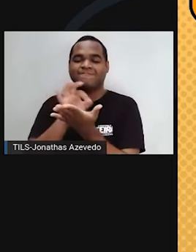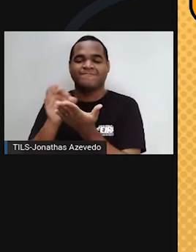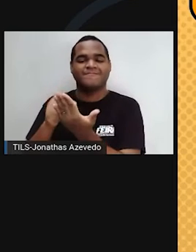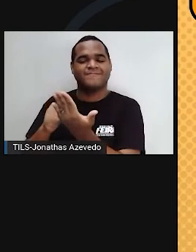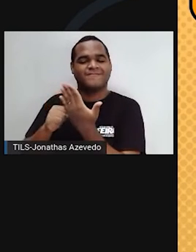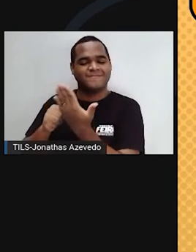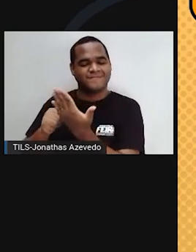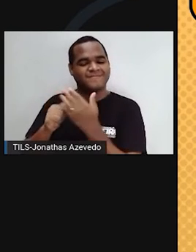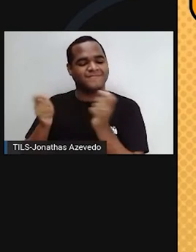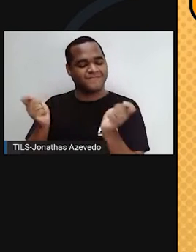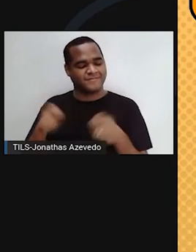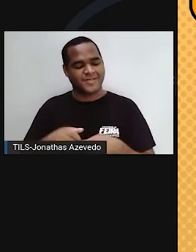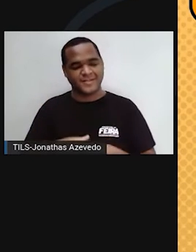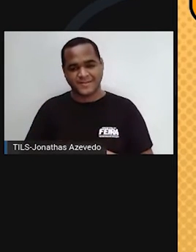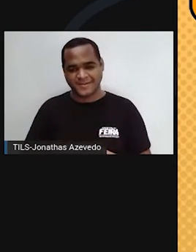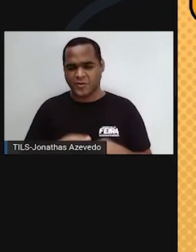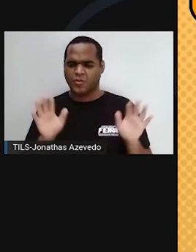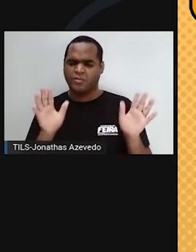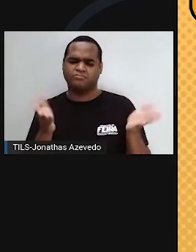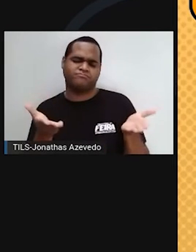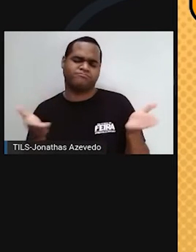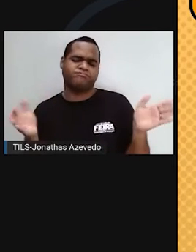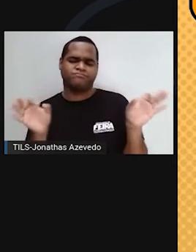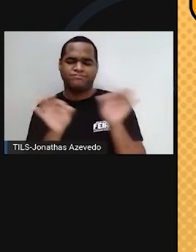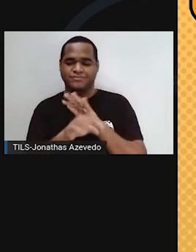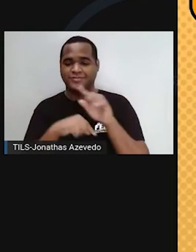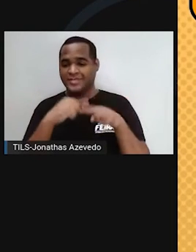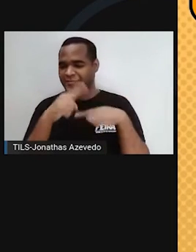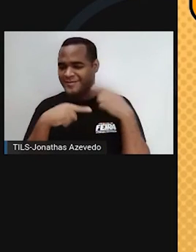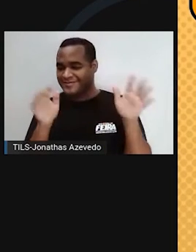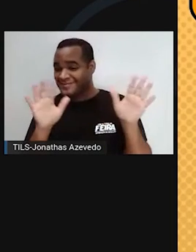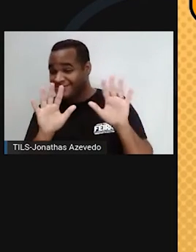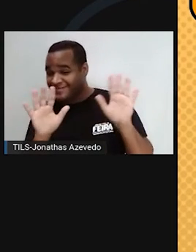nutrir. Por hora é só, pessoal. Nos vemos na próxima.